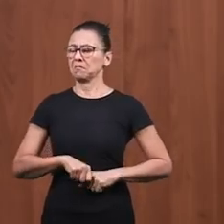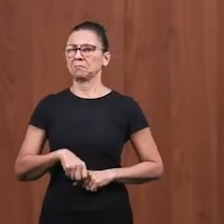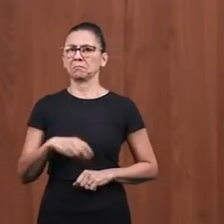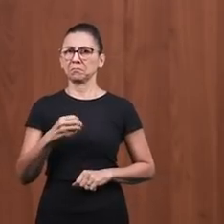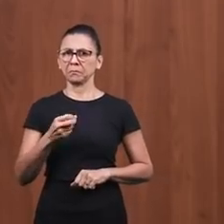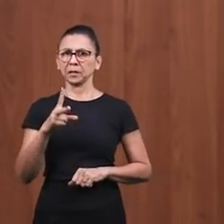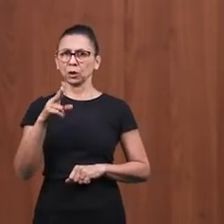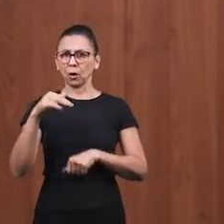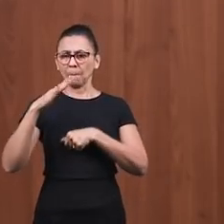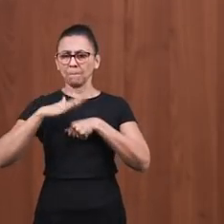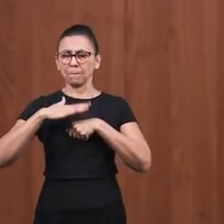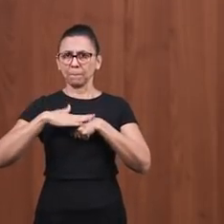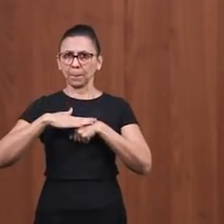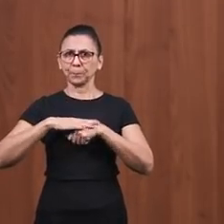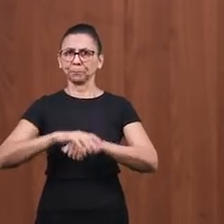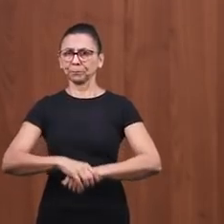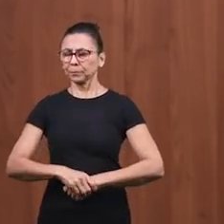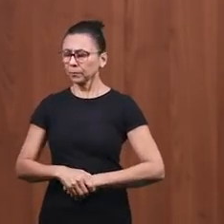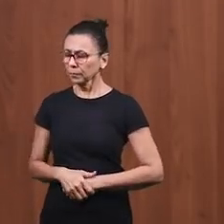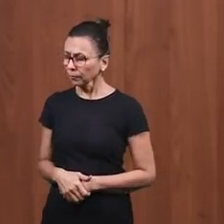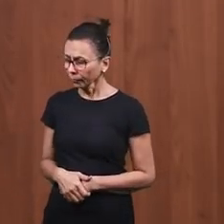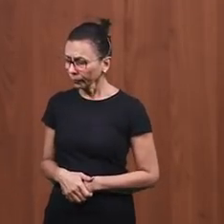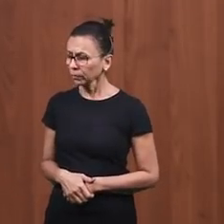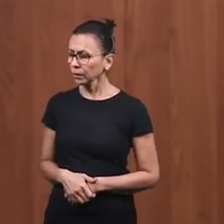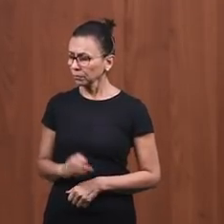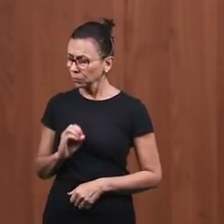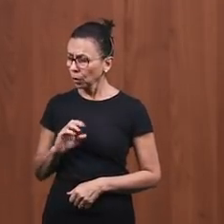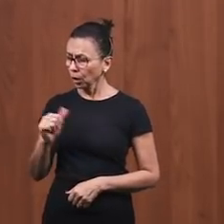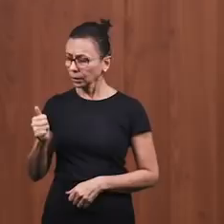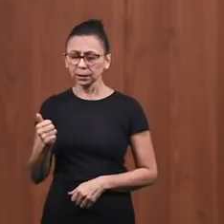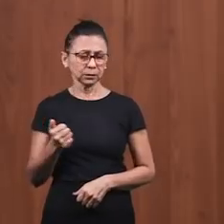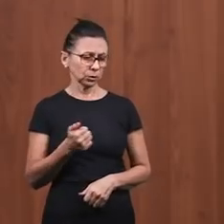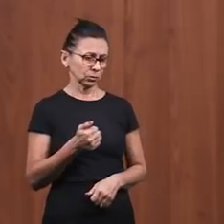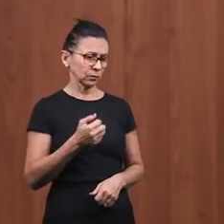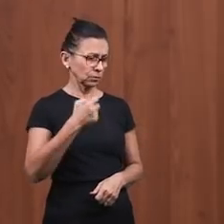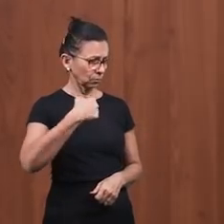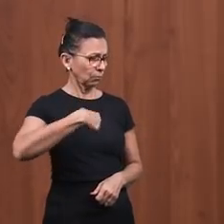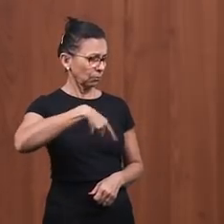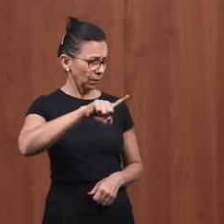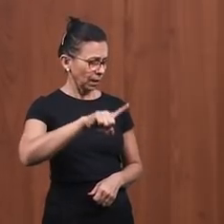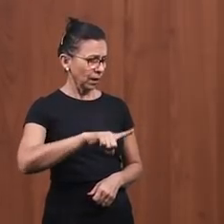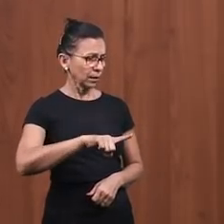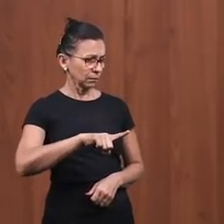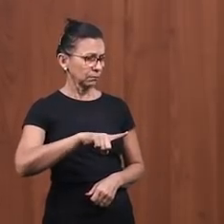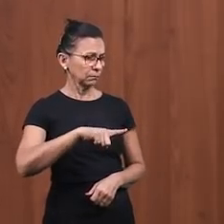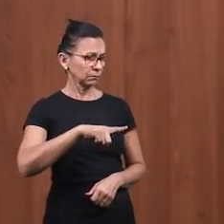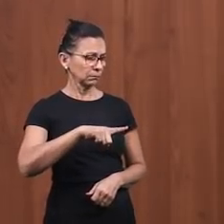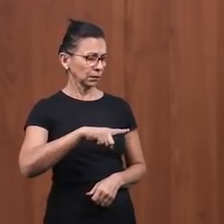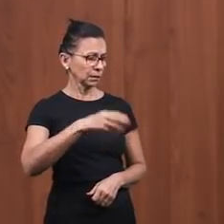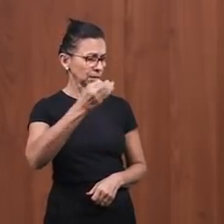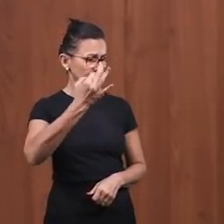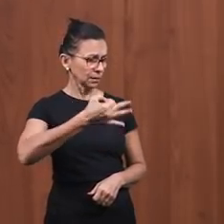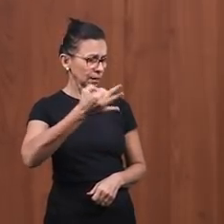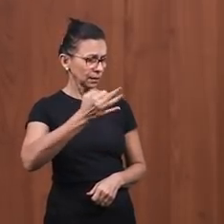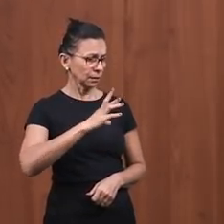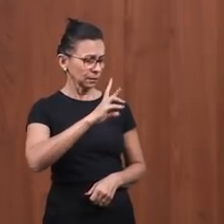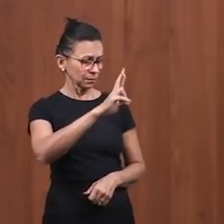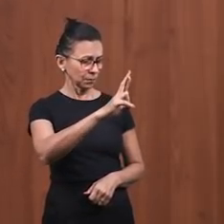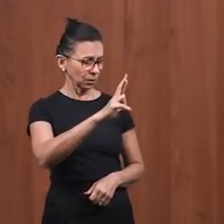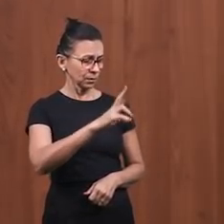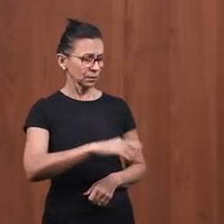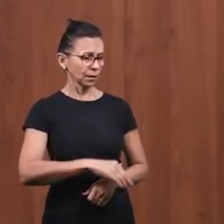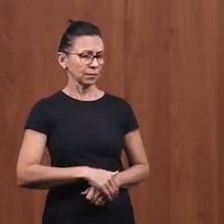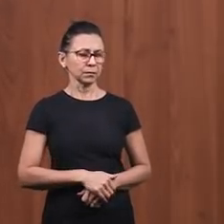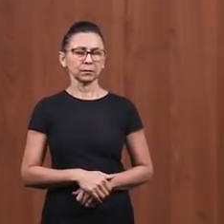você falou bem, agora vai e faz assim e você vai viver. Ele disse, mas Senhor, e quem é o meu próximo?